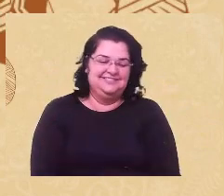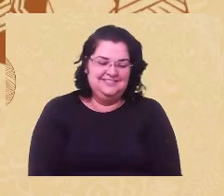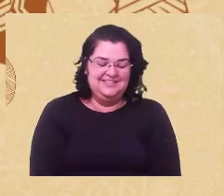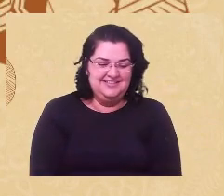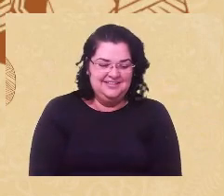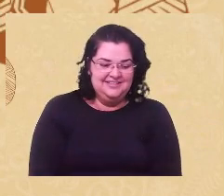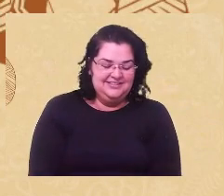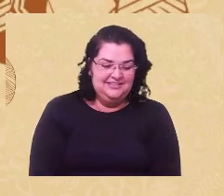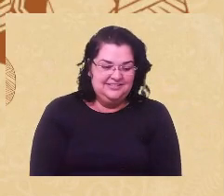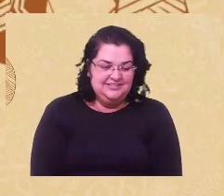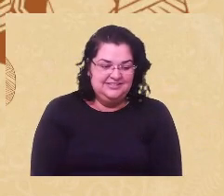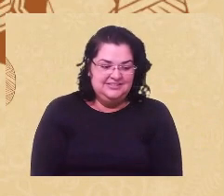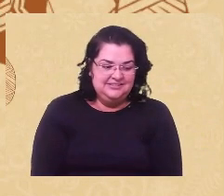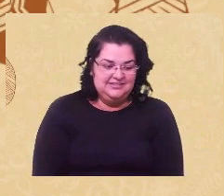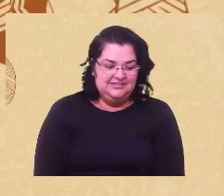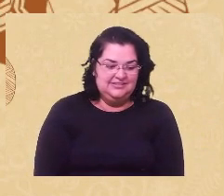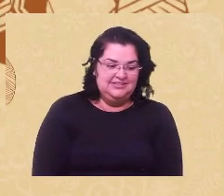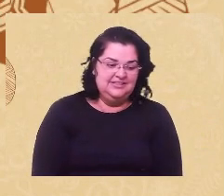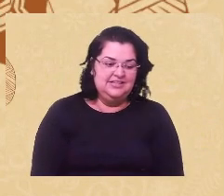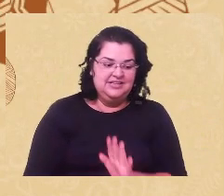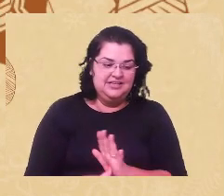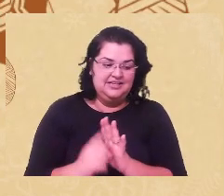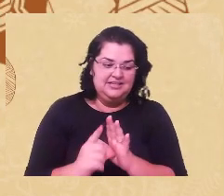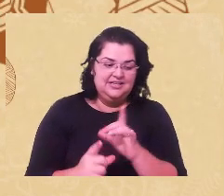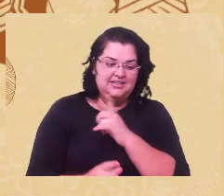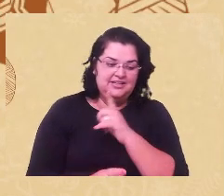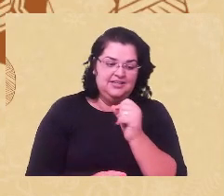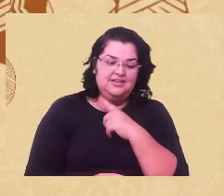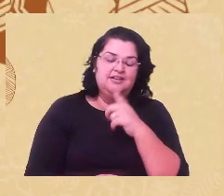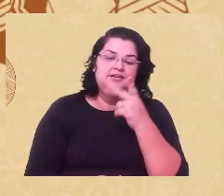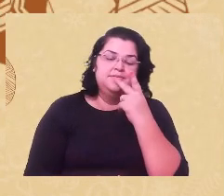Antes de começar, acho que é importante situar um pouco